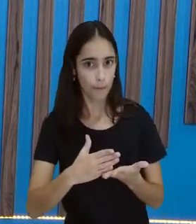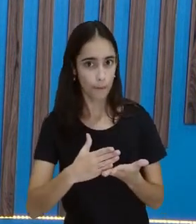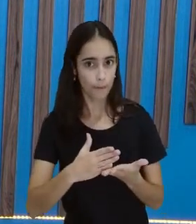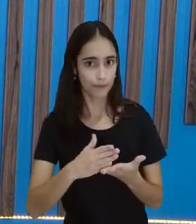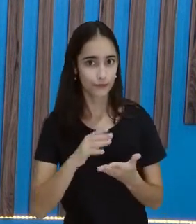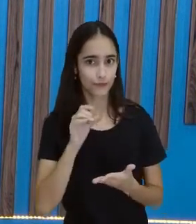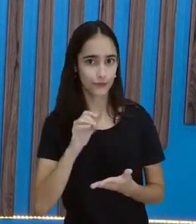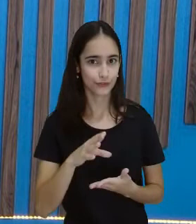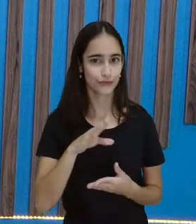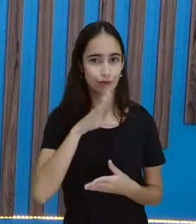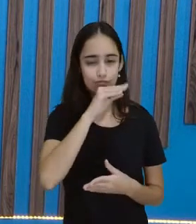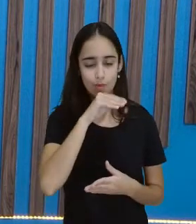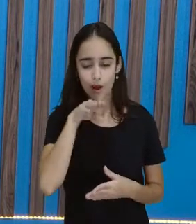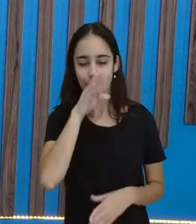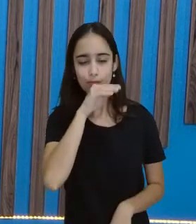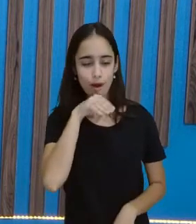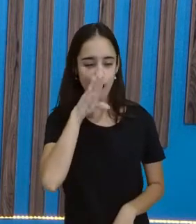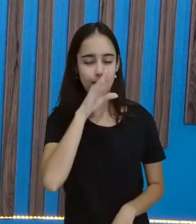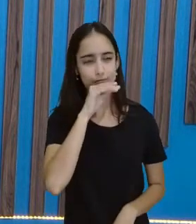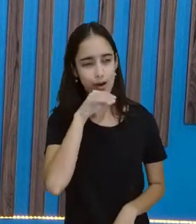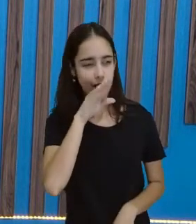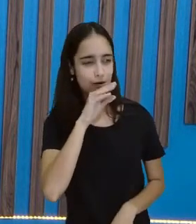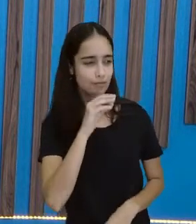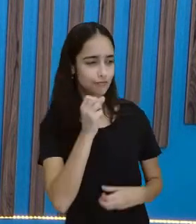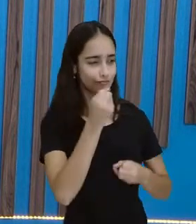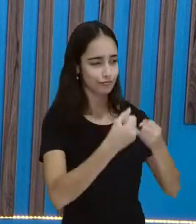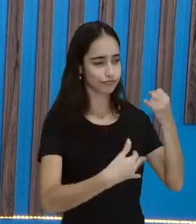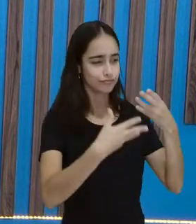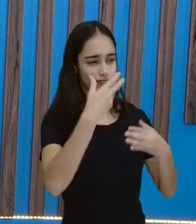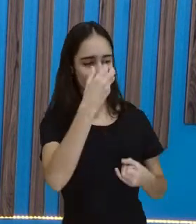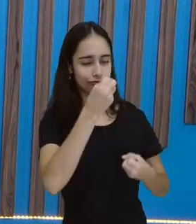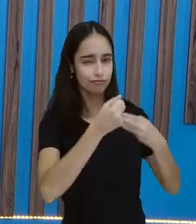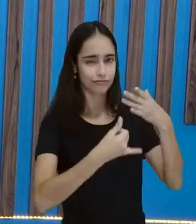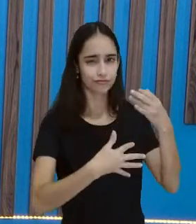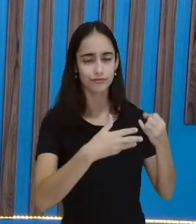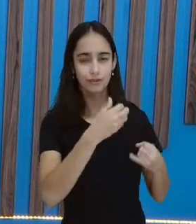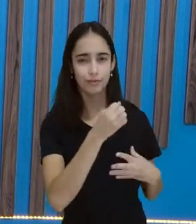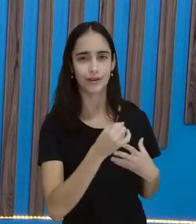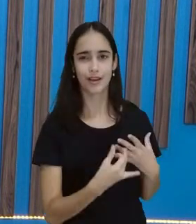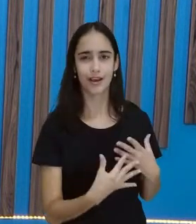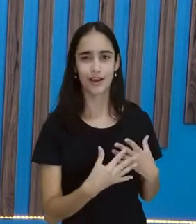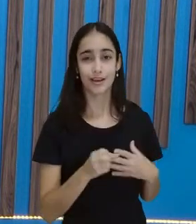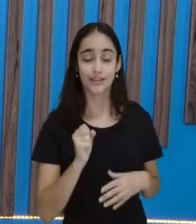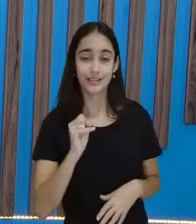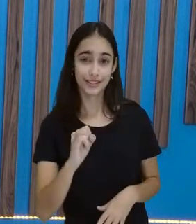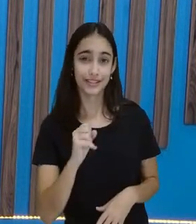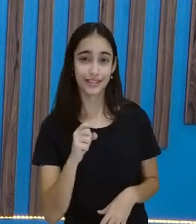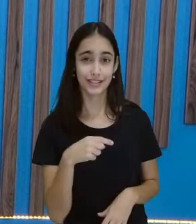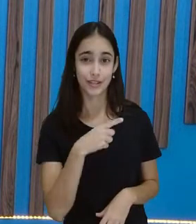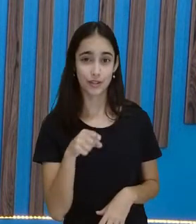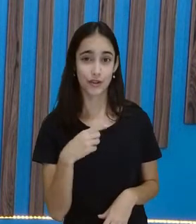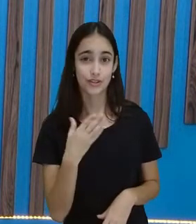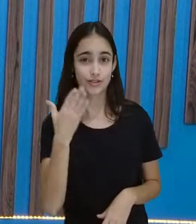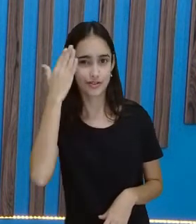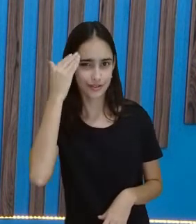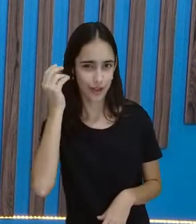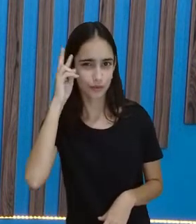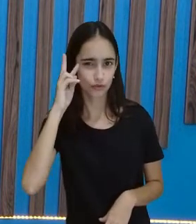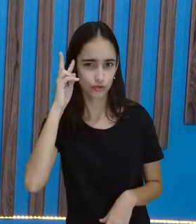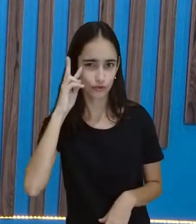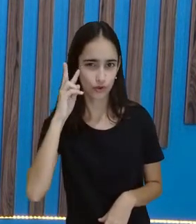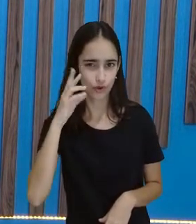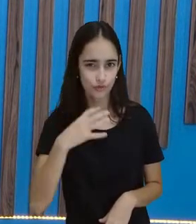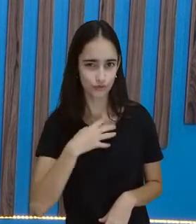em boca, de forma oral. Então, se eu escuto uma história de um jeito, quando eu vou passar essa história para outra pessoa,